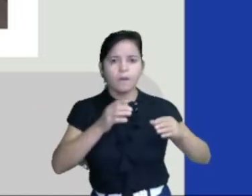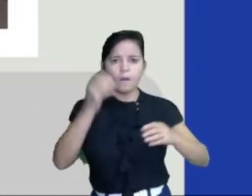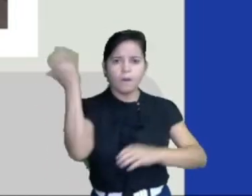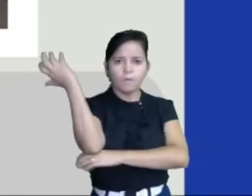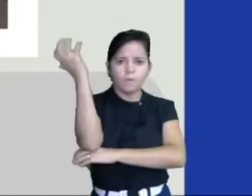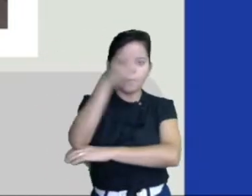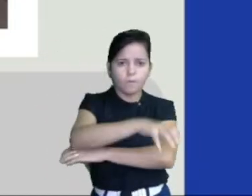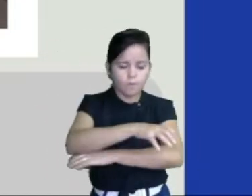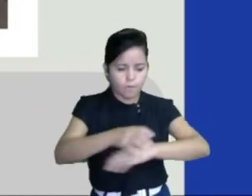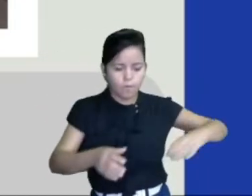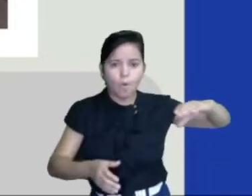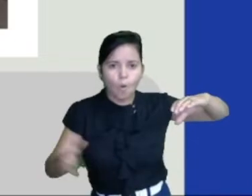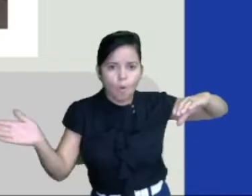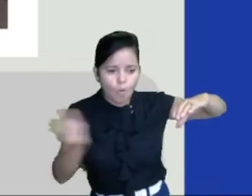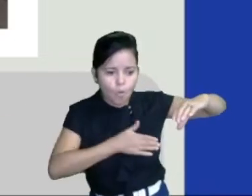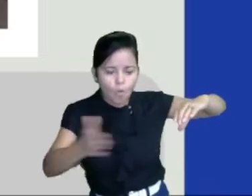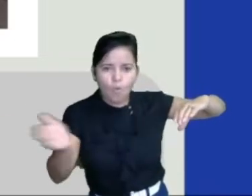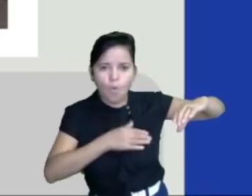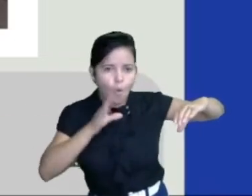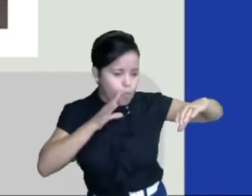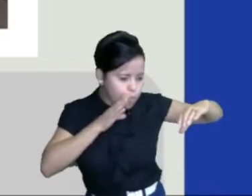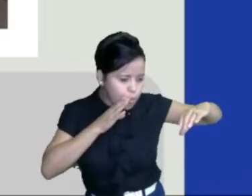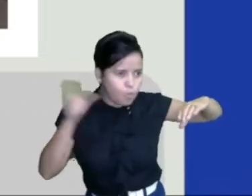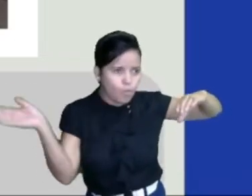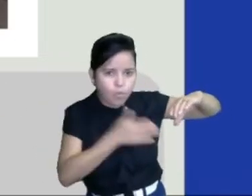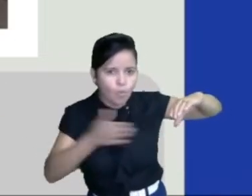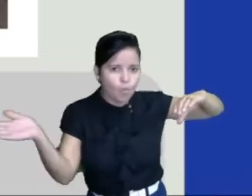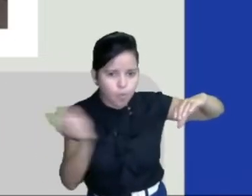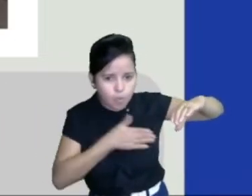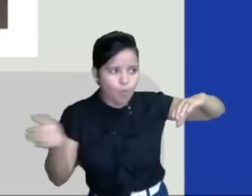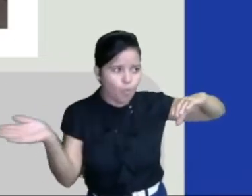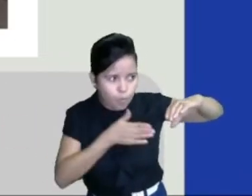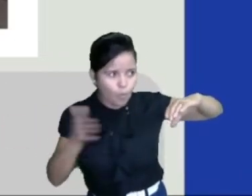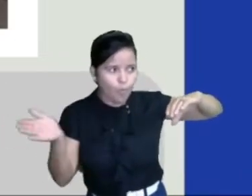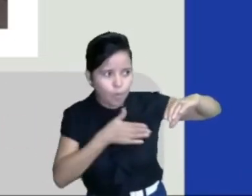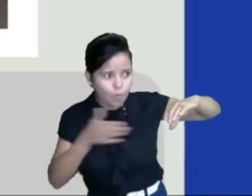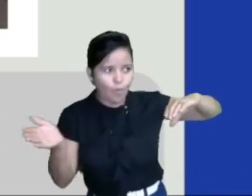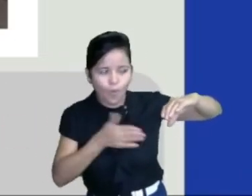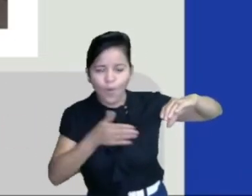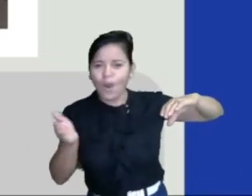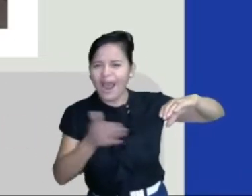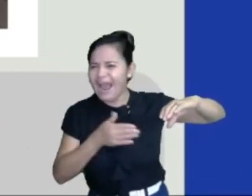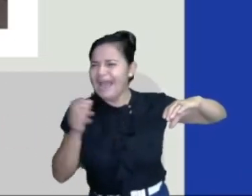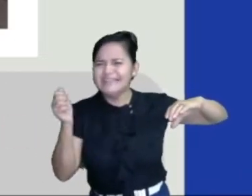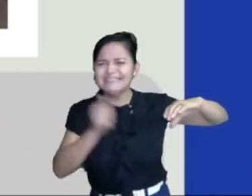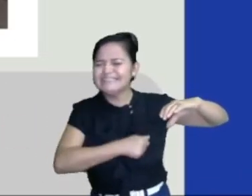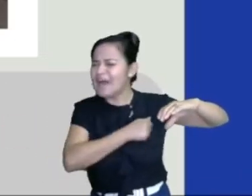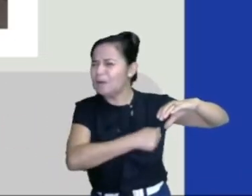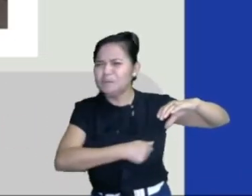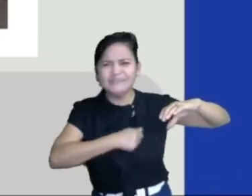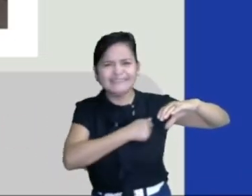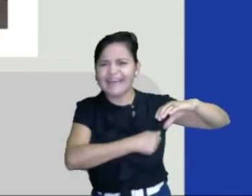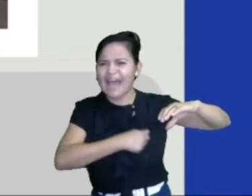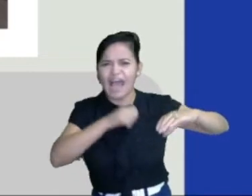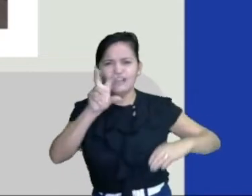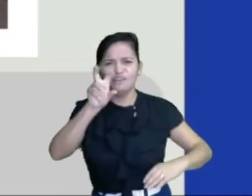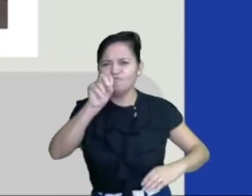Olha o fogo a lenha. Ah, saudade das minhas avó. Ela fazia muito, muito, muito isso.